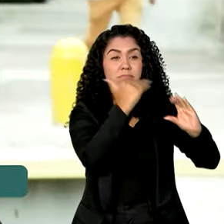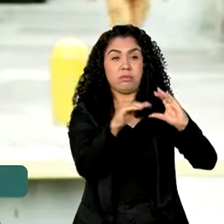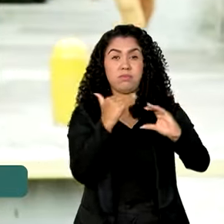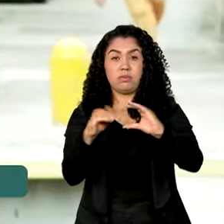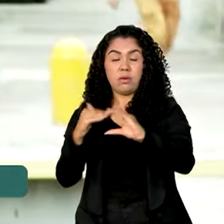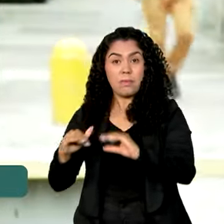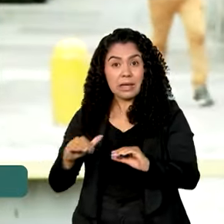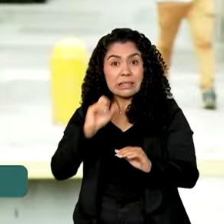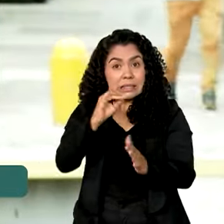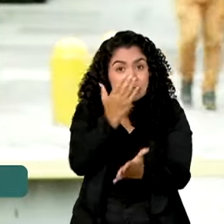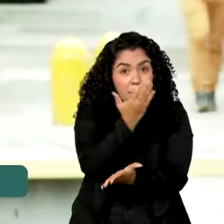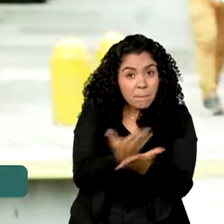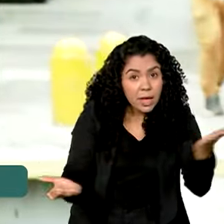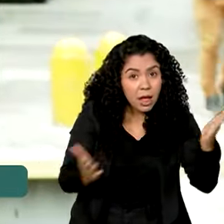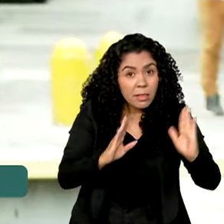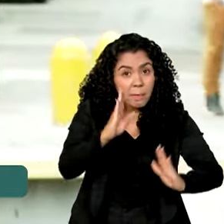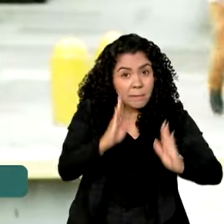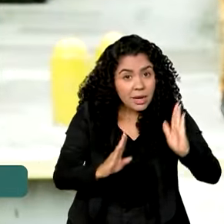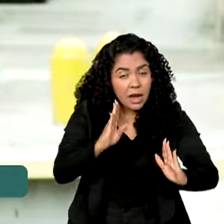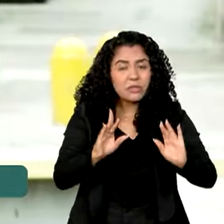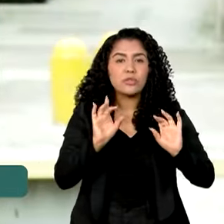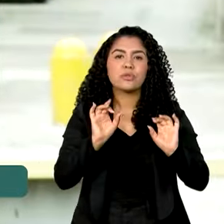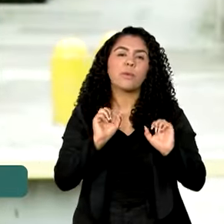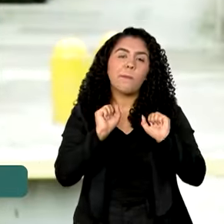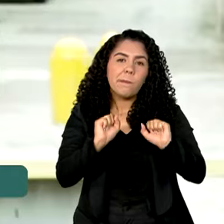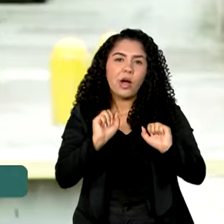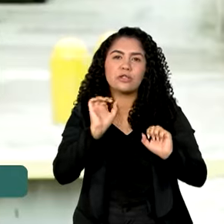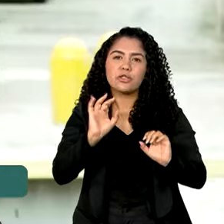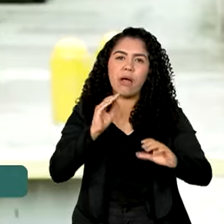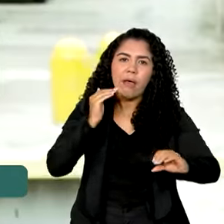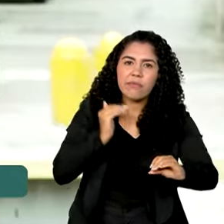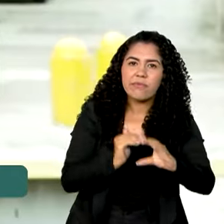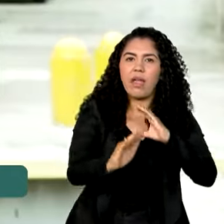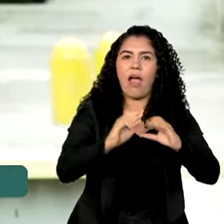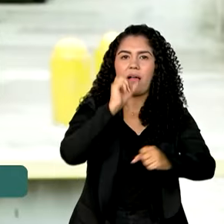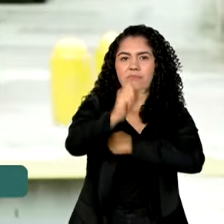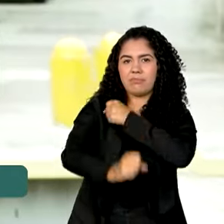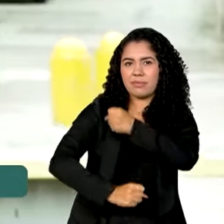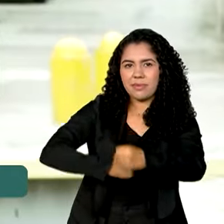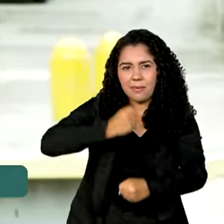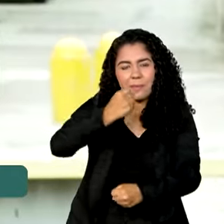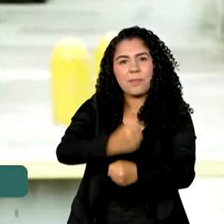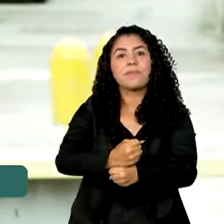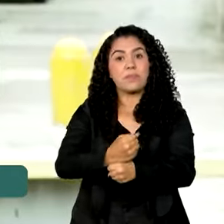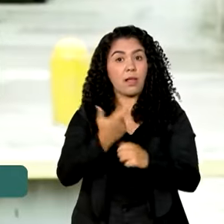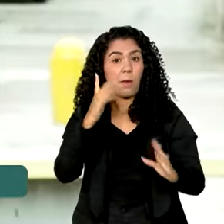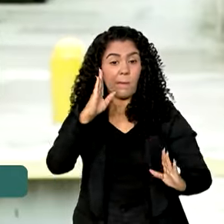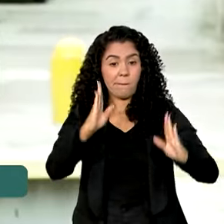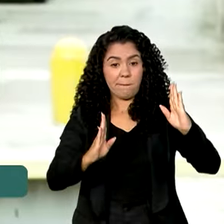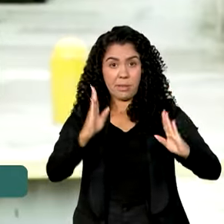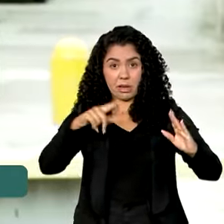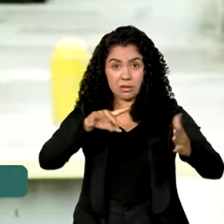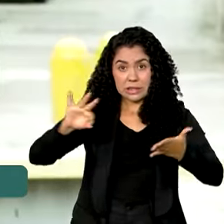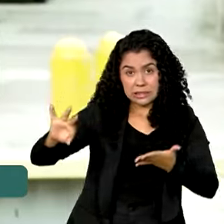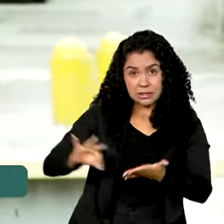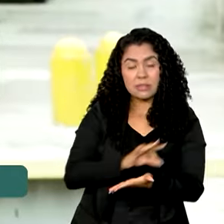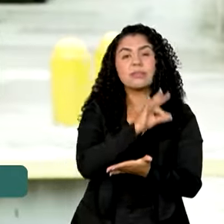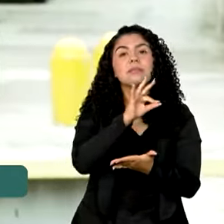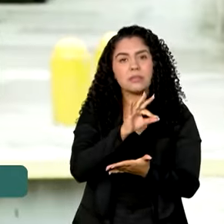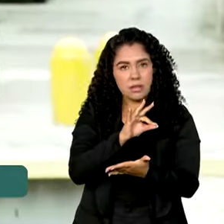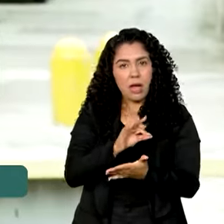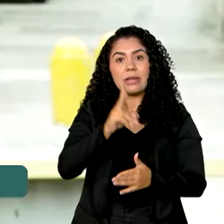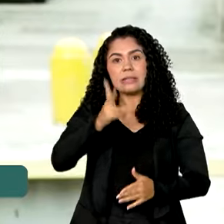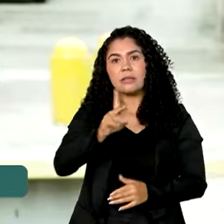Quem perder esse prazo só poderá enviar as propostas no ano que vem. O período de inscrição vai